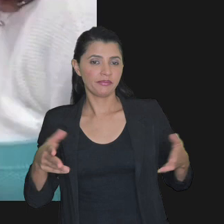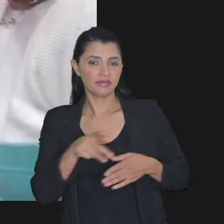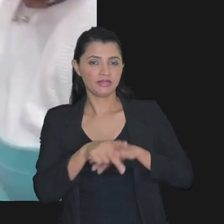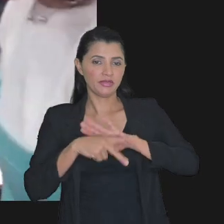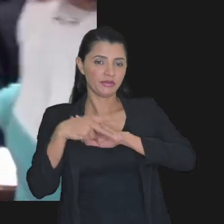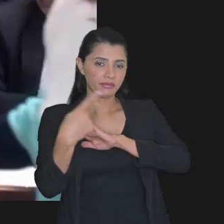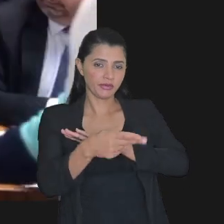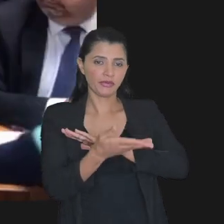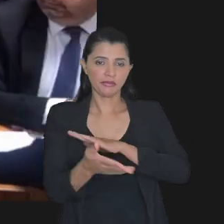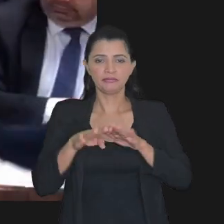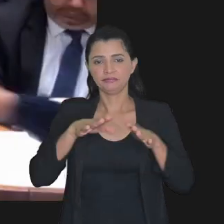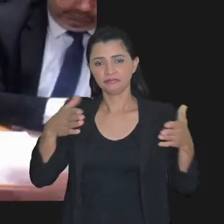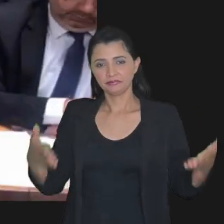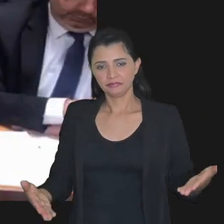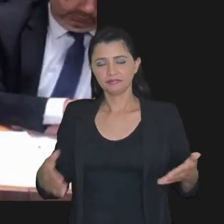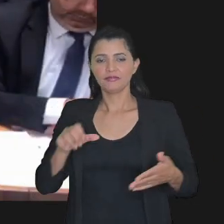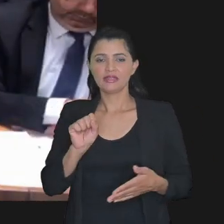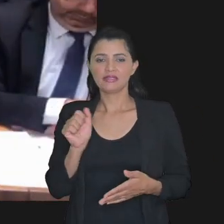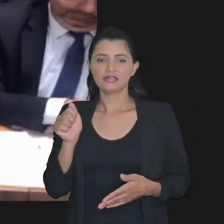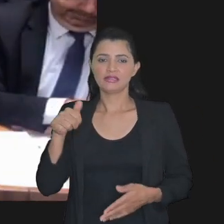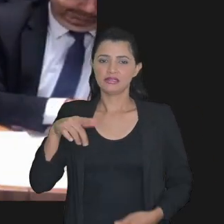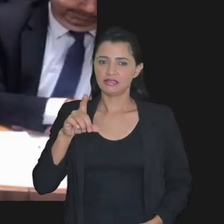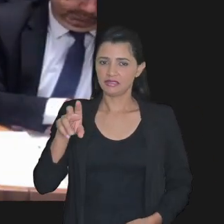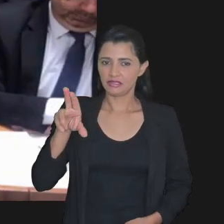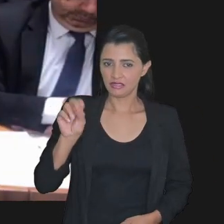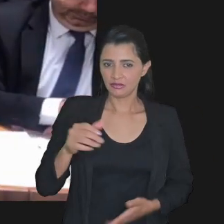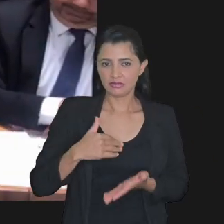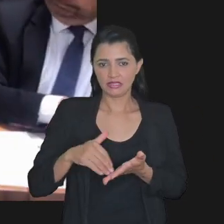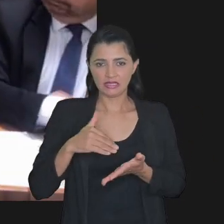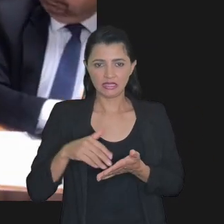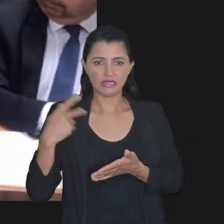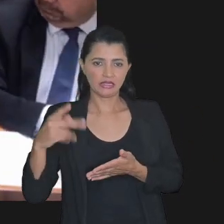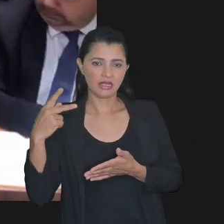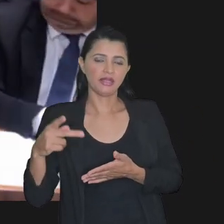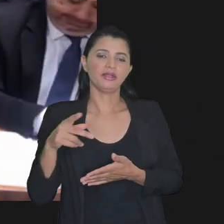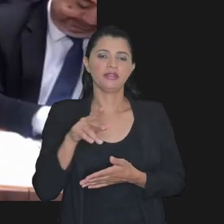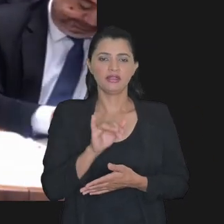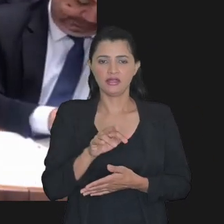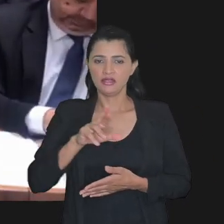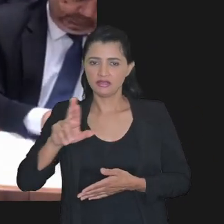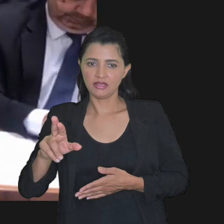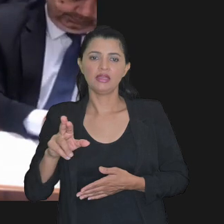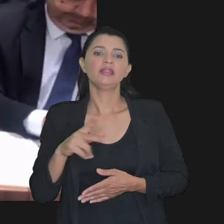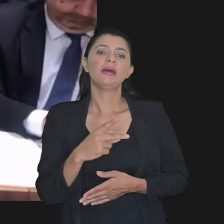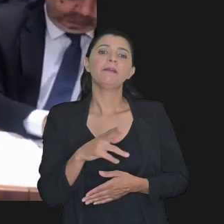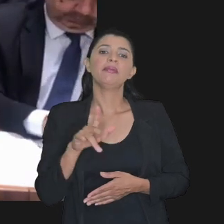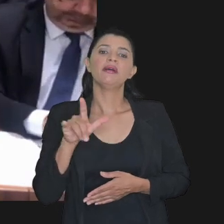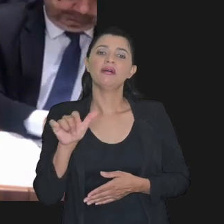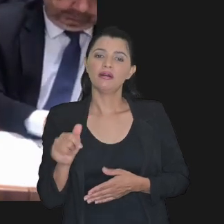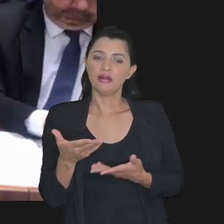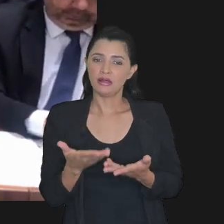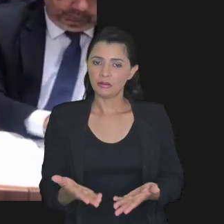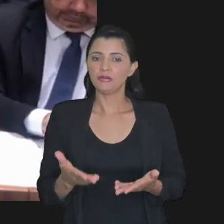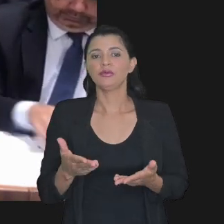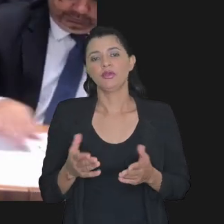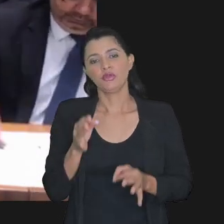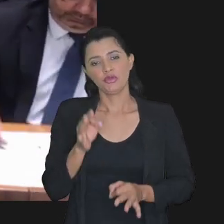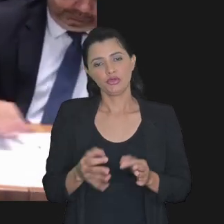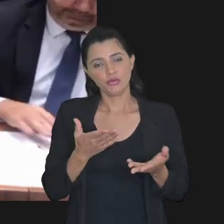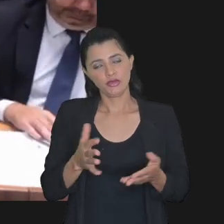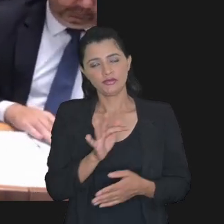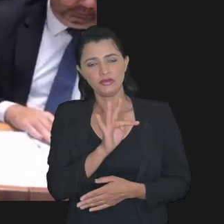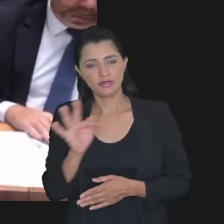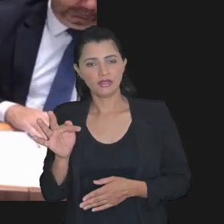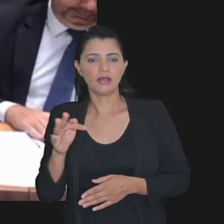mesa, o presidente da mesa, o doutor Sandro Serpa, secretária de Junta da Receita Federal, o doutor Paulo Conrado, o excelentíssimo juiz federal,